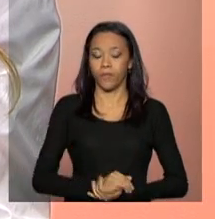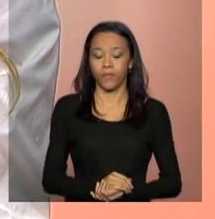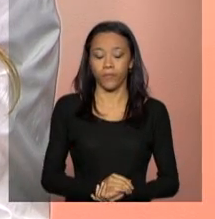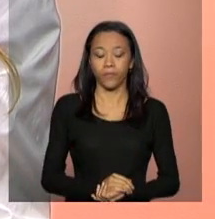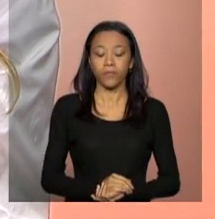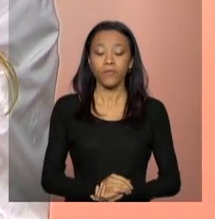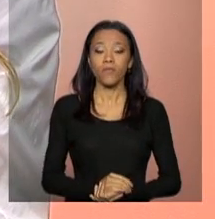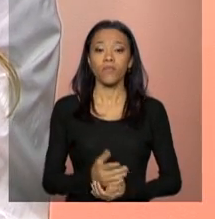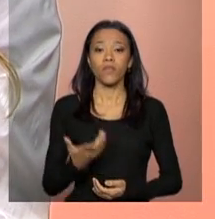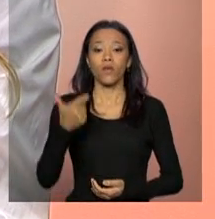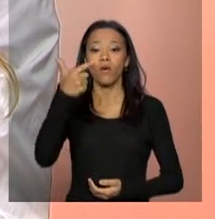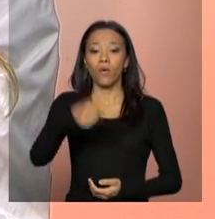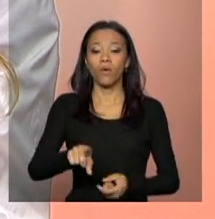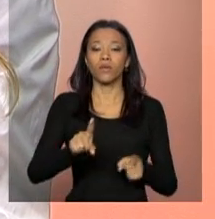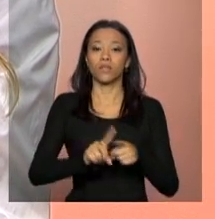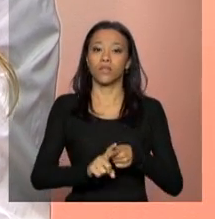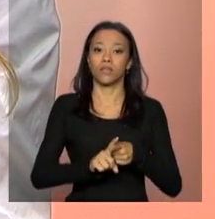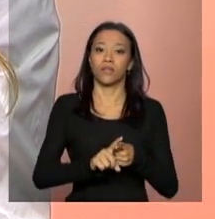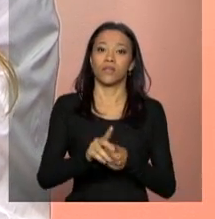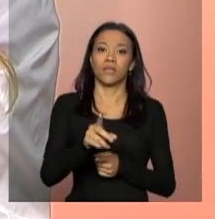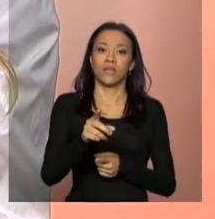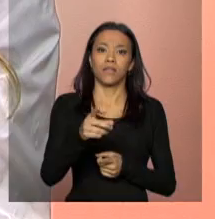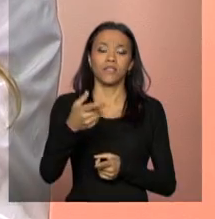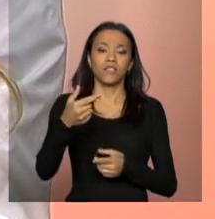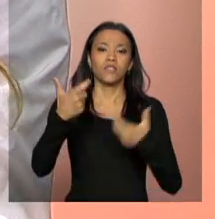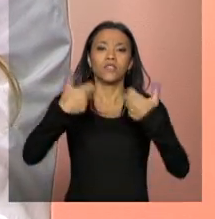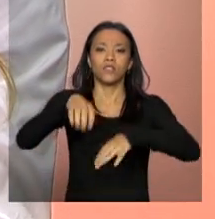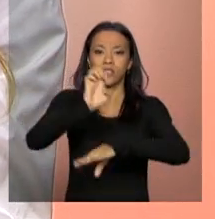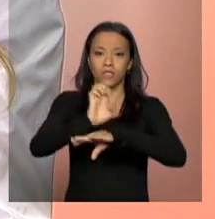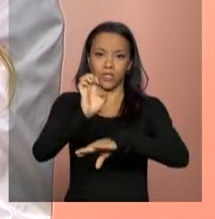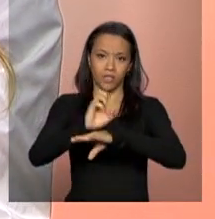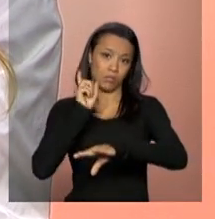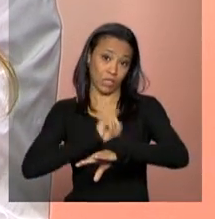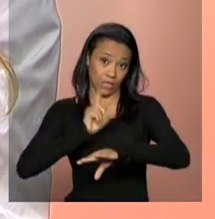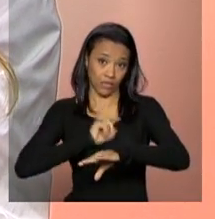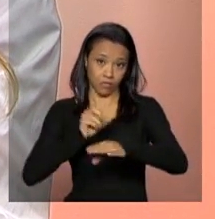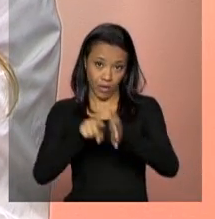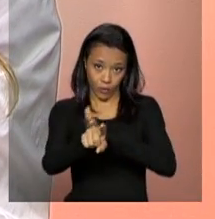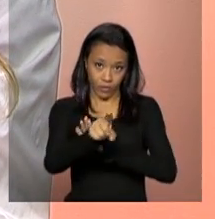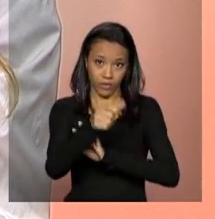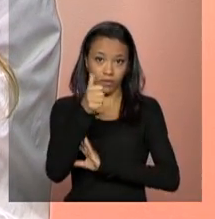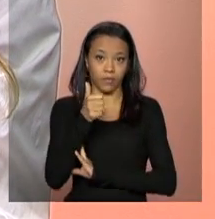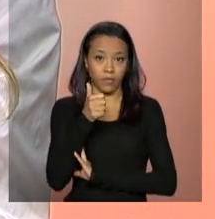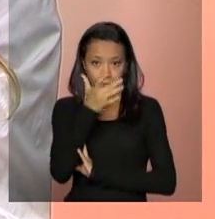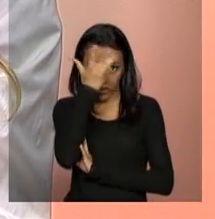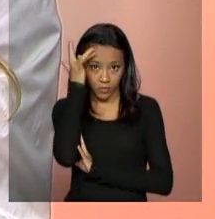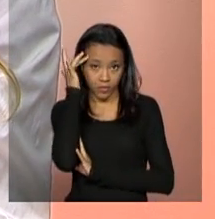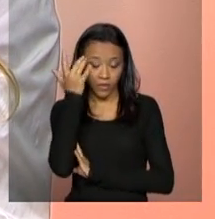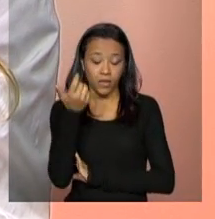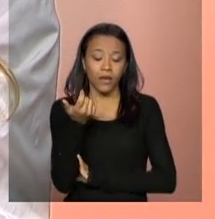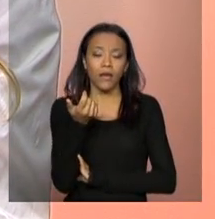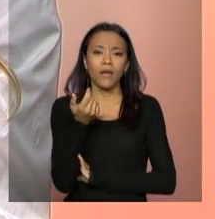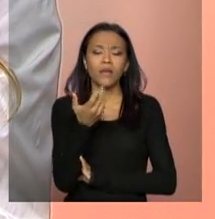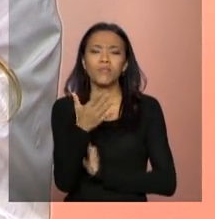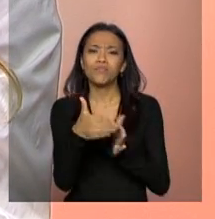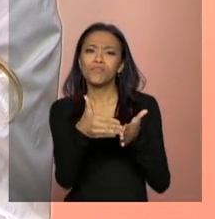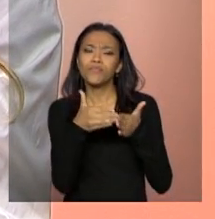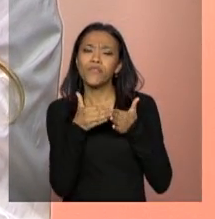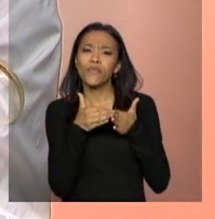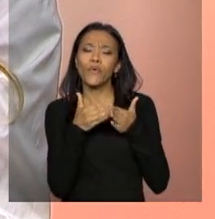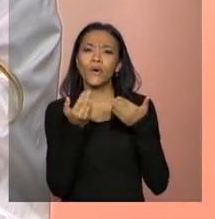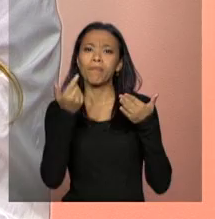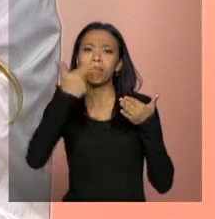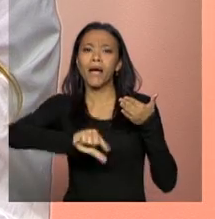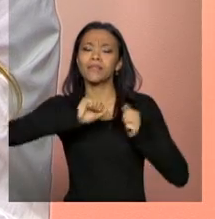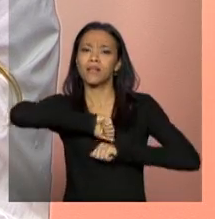Neirijane Teodoro, juiz de fora Minas Gerais, presidente. Se possível, gostaria de mais esclarecimentos sobre